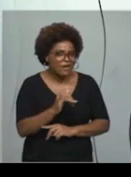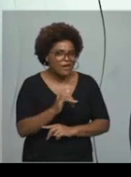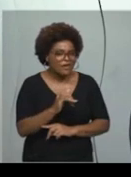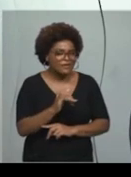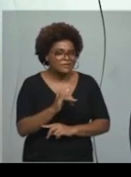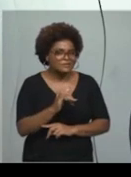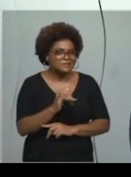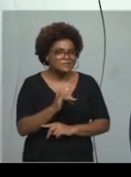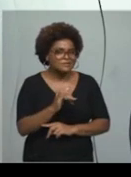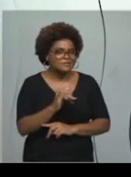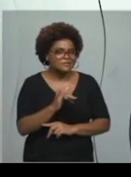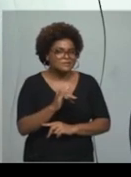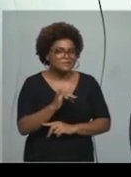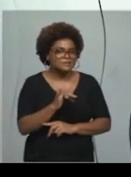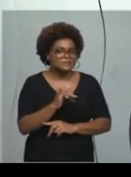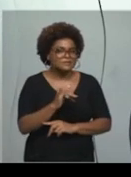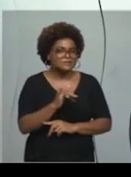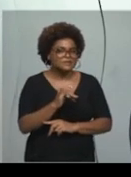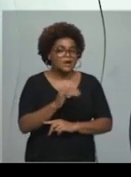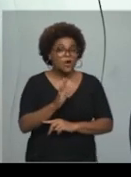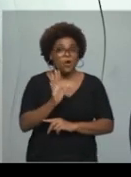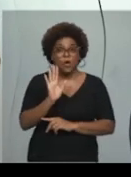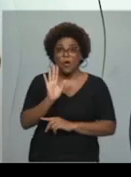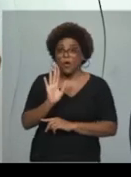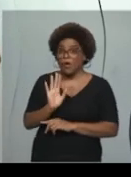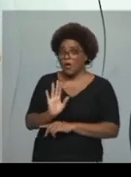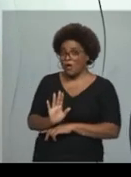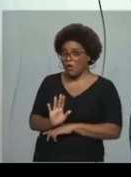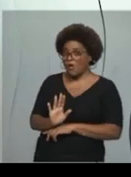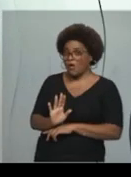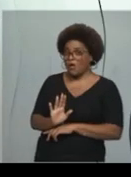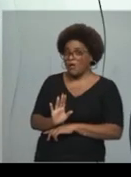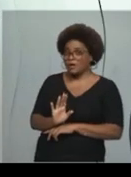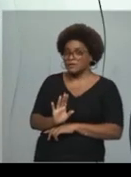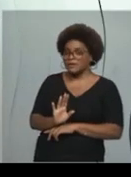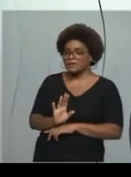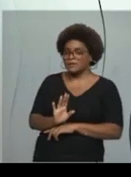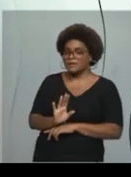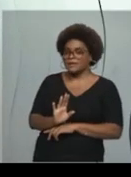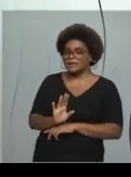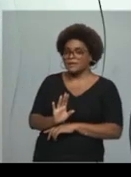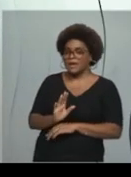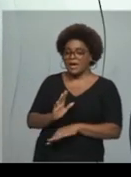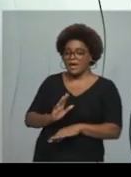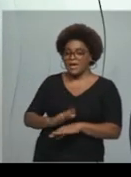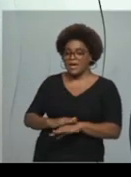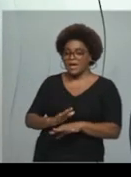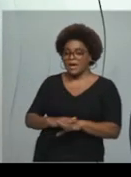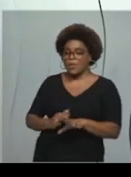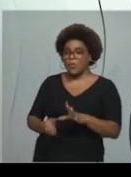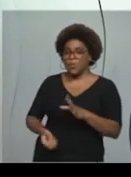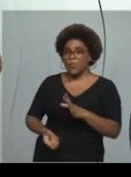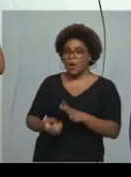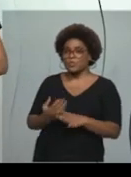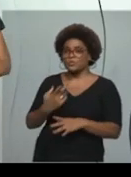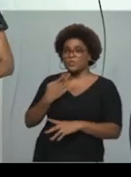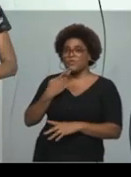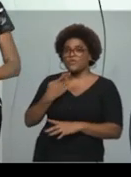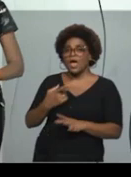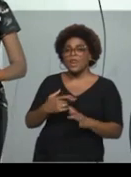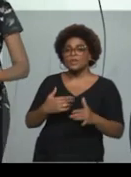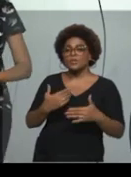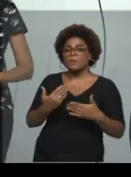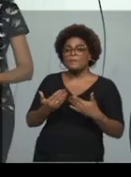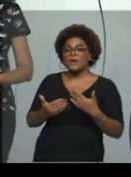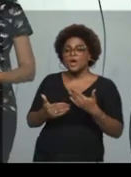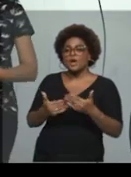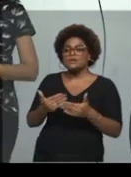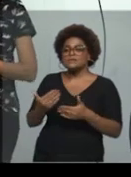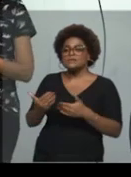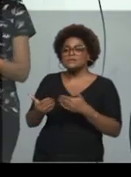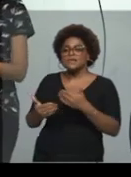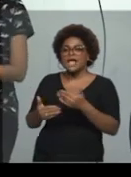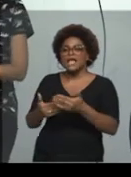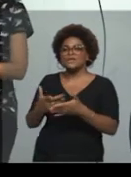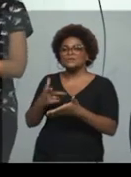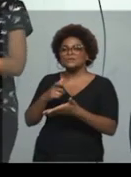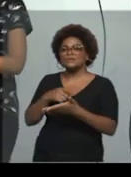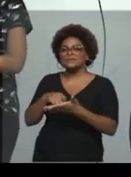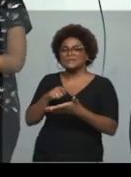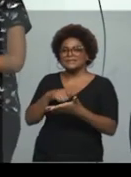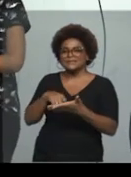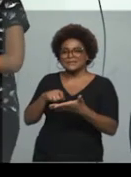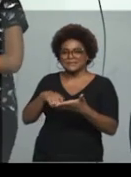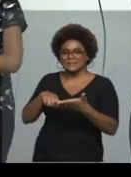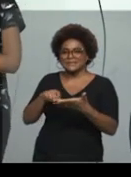eu comentei assim, olha, ele está falando sobre o processo dele de escrita. Ele está falando,